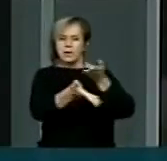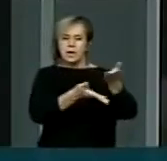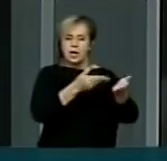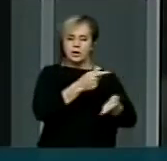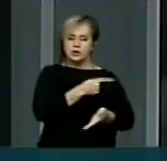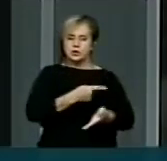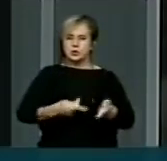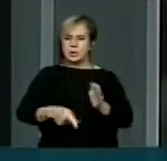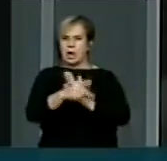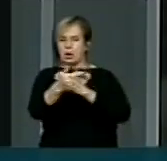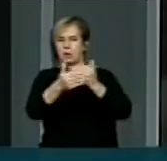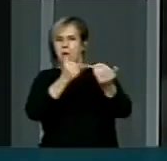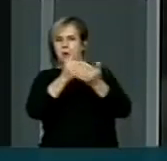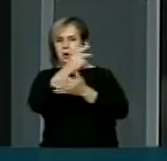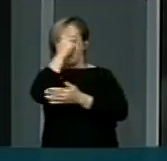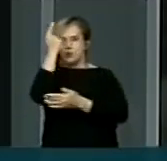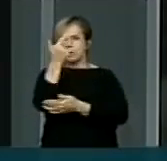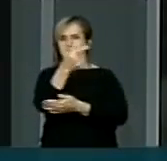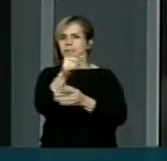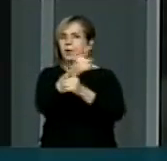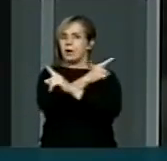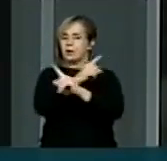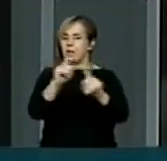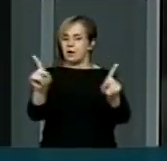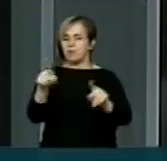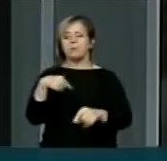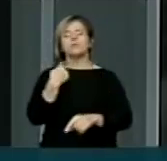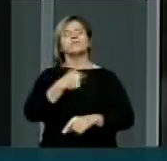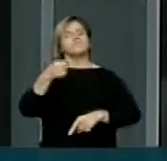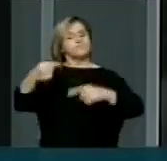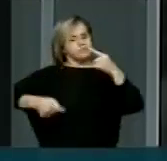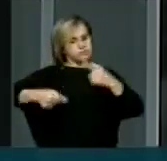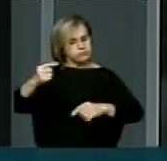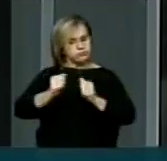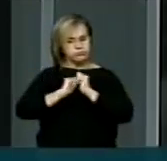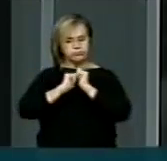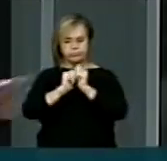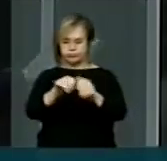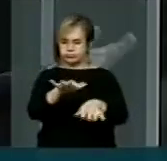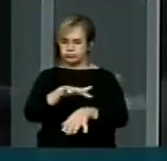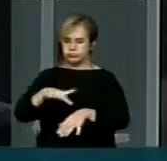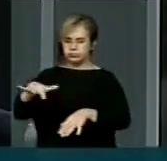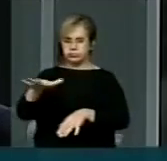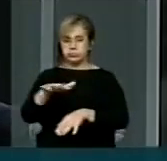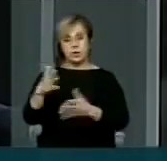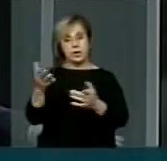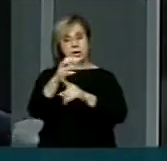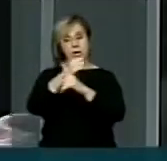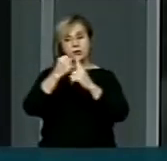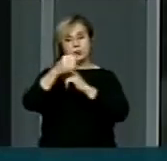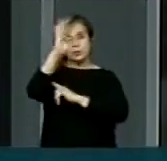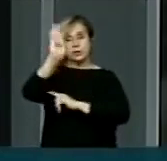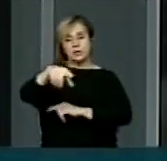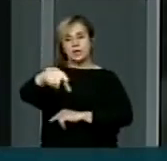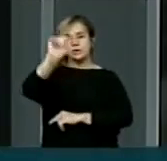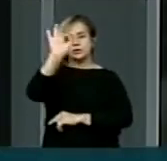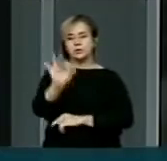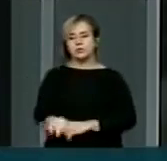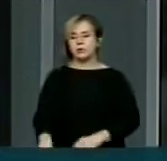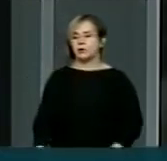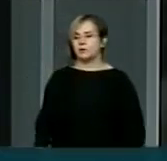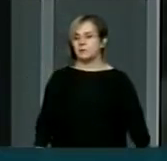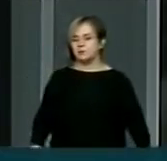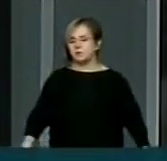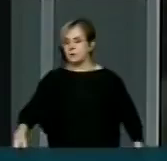de candidatura de quem quer que seja. Nós estaremos na disputa, estaremos no cenário. E desde que a sociedade brasileira decida, desde que o povo